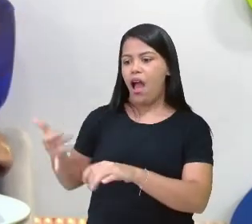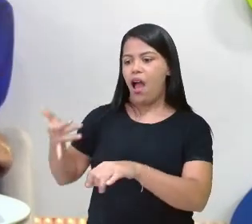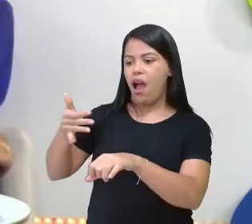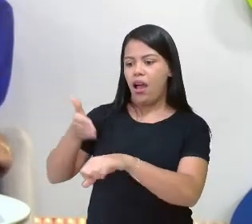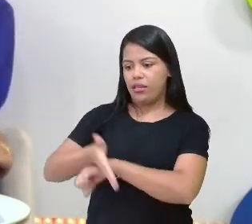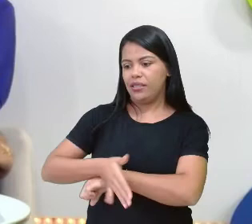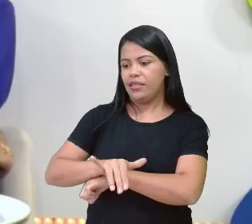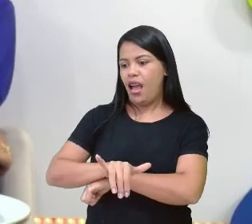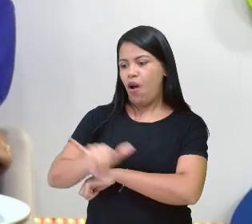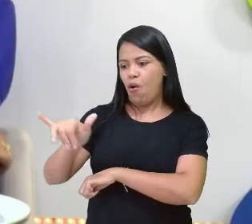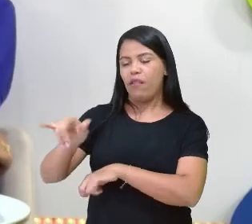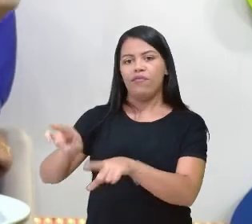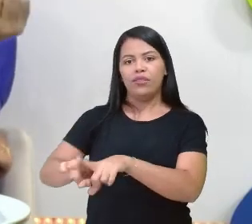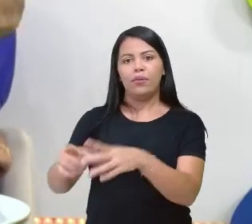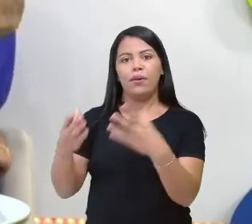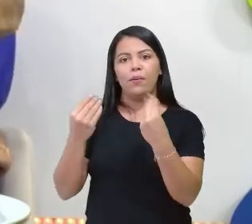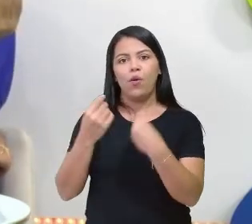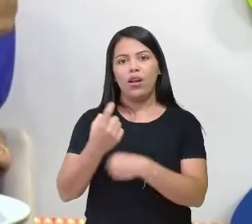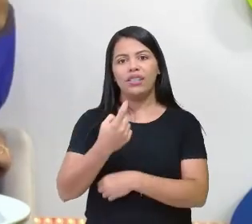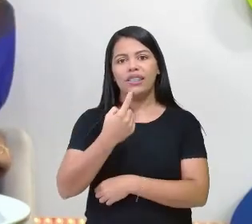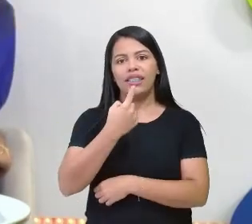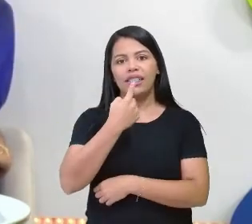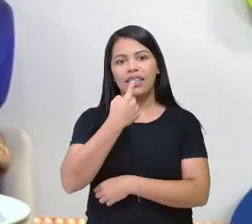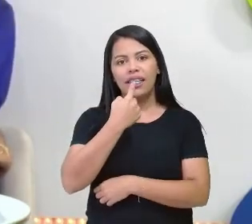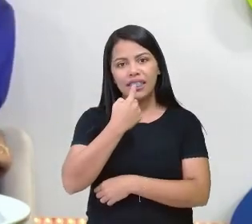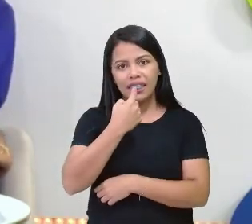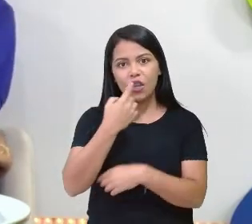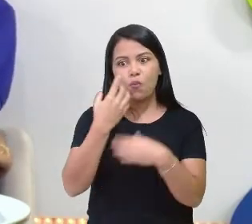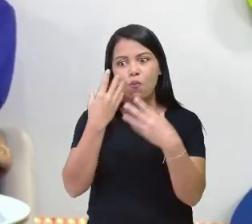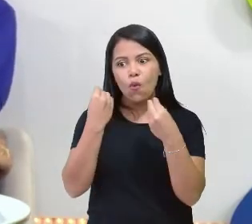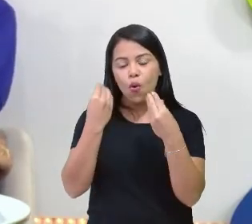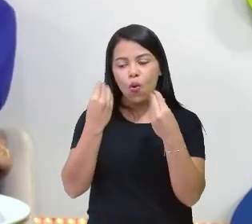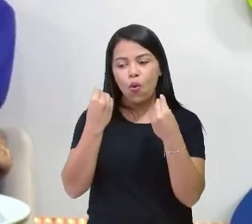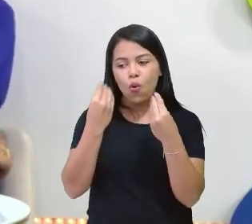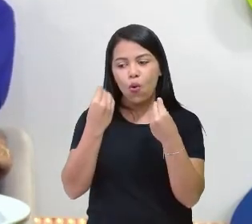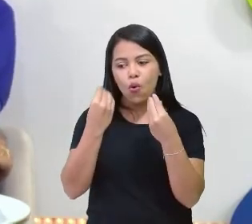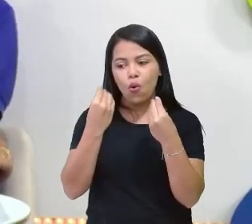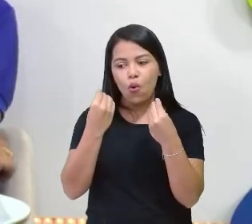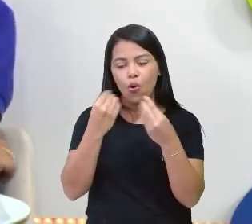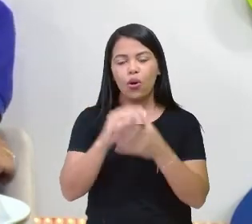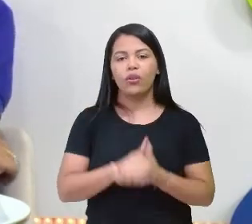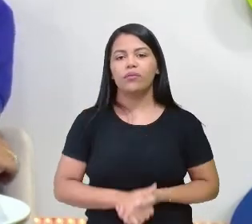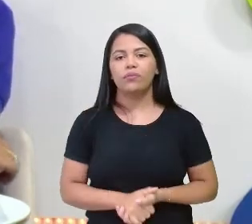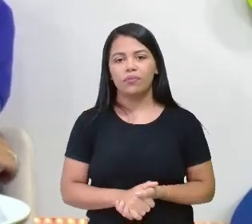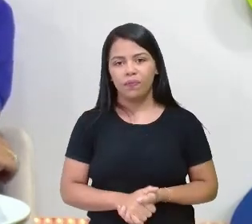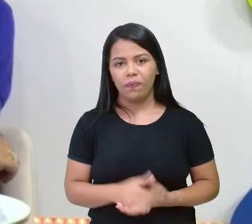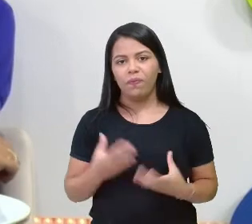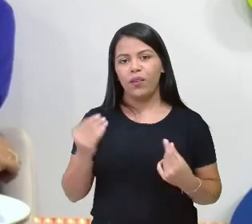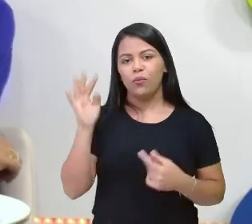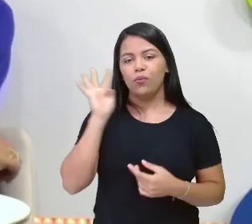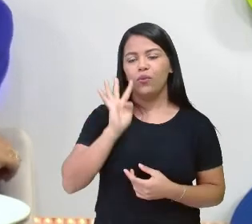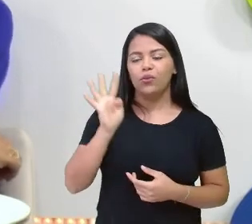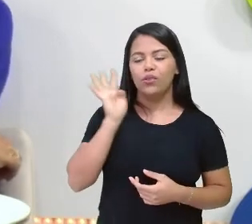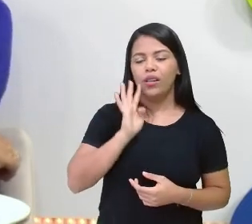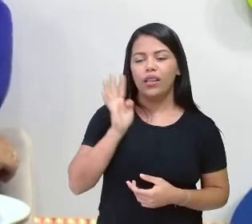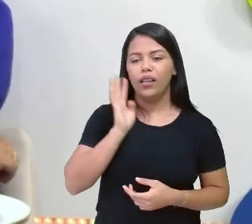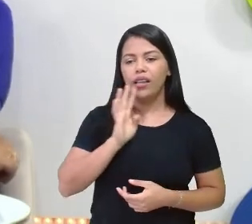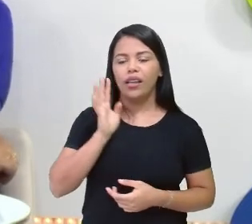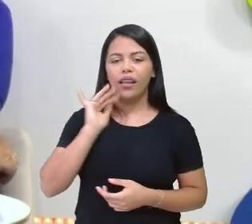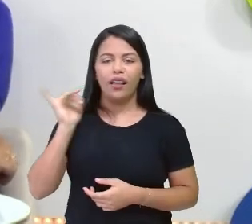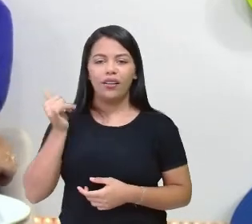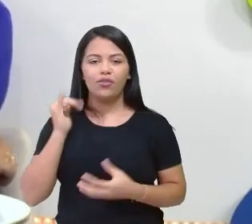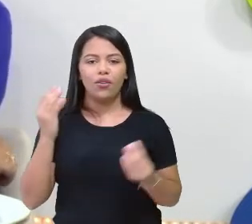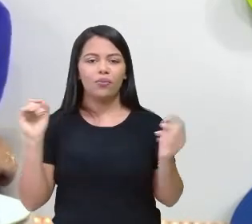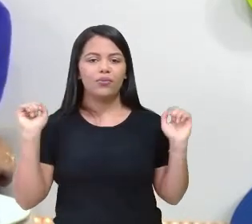e ainda mais levando os lanches. Então, era uma coelhada e uma cenourada, mas muito bacana a história. Muito divertida